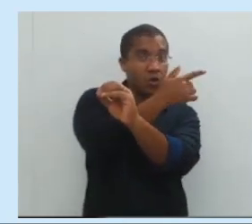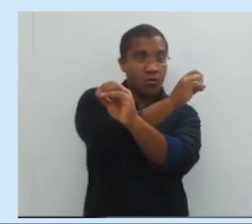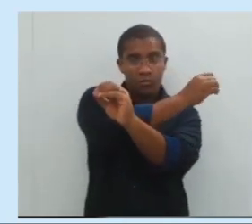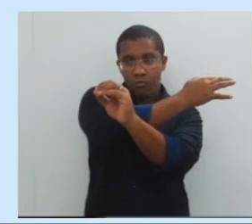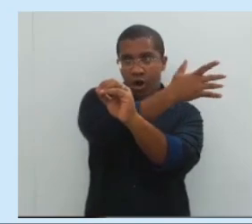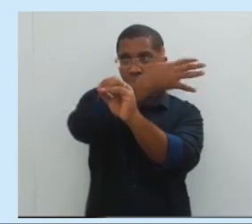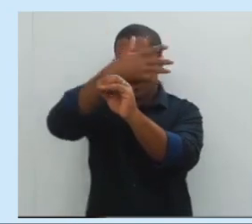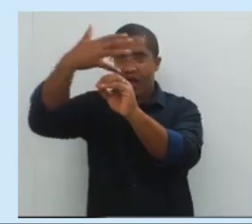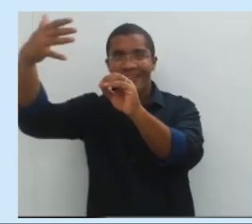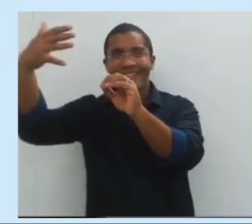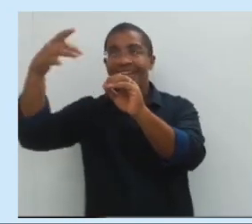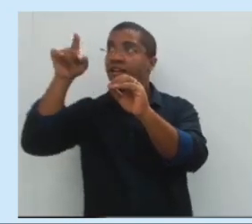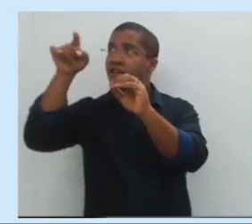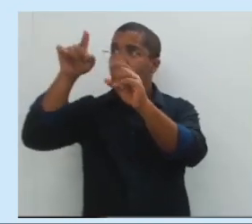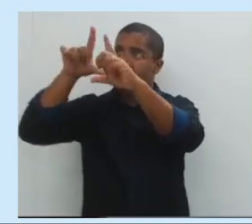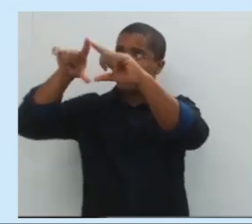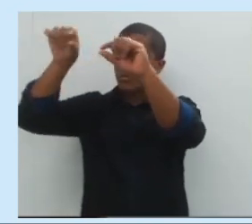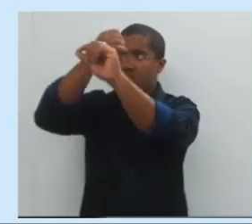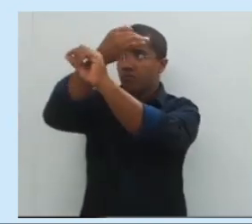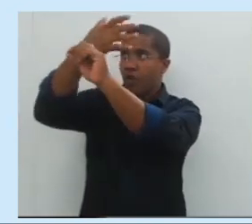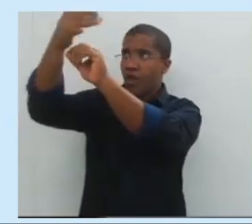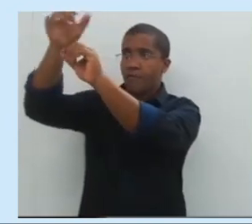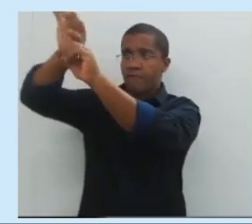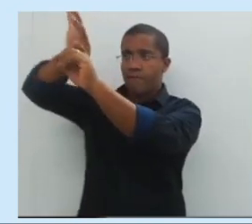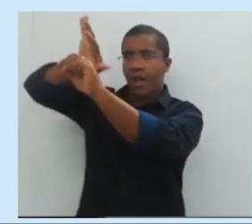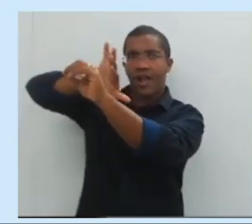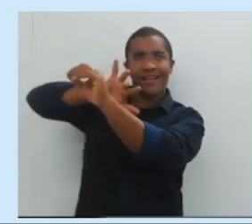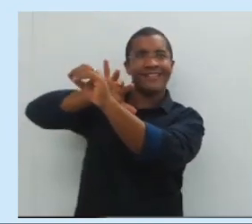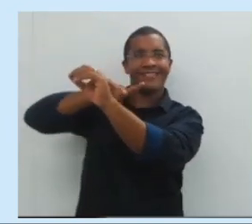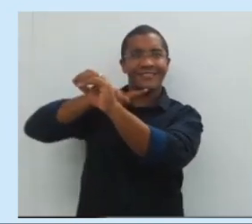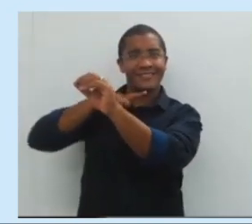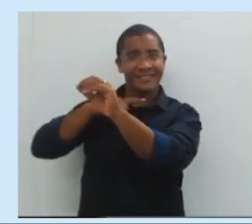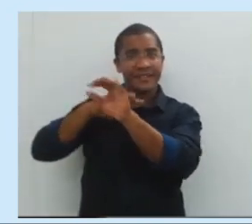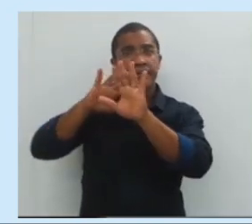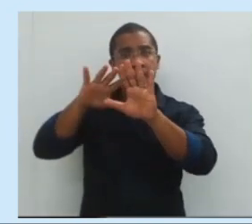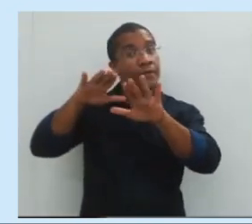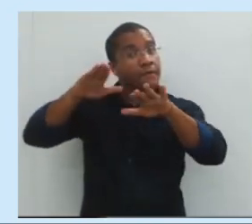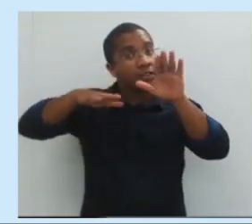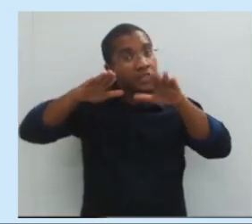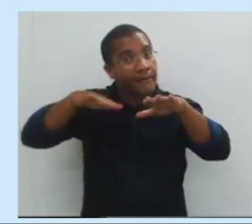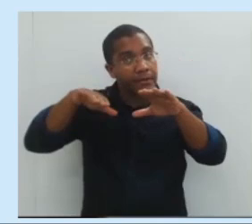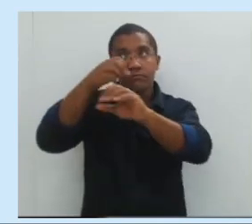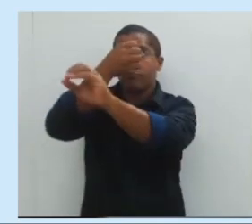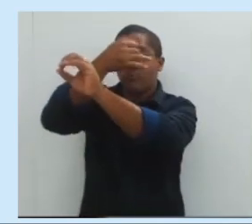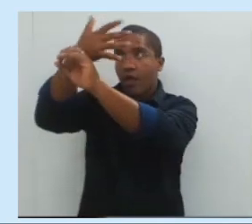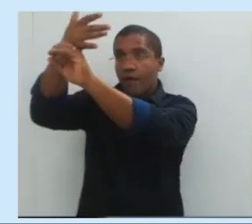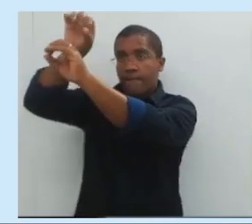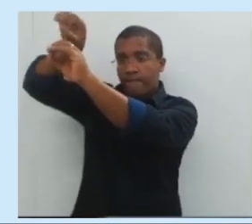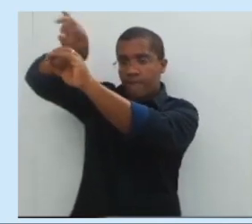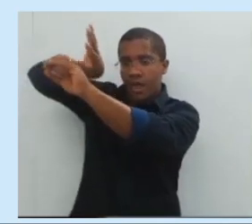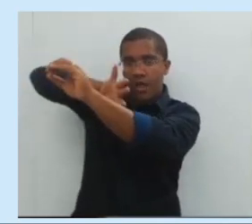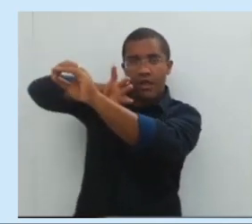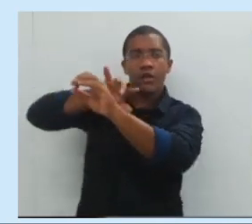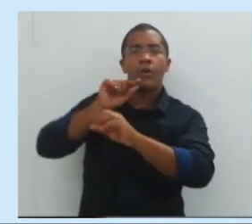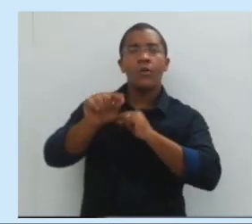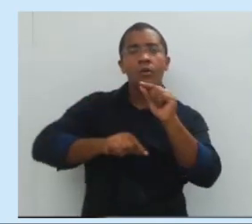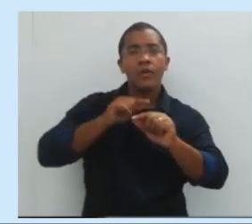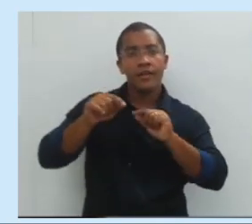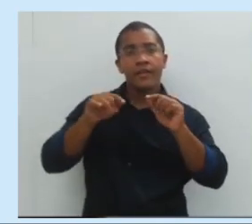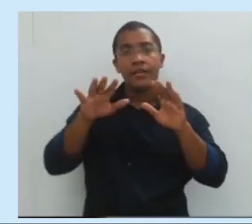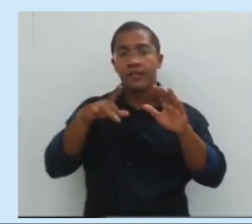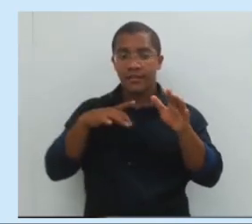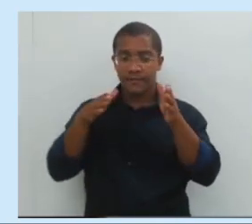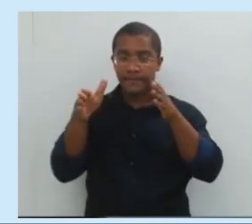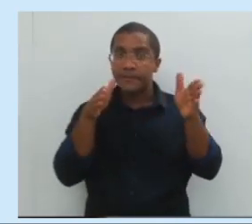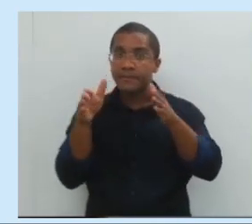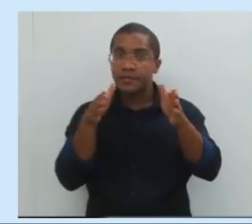revolução, esses raios, dependendo, tá certo? Do ângulo vão gerar